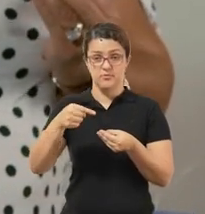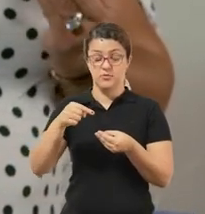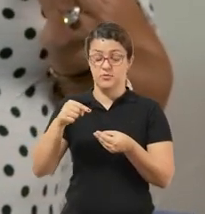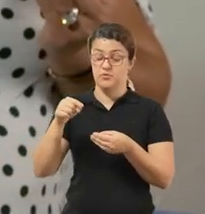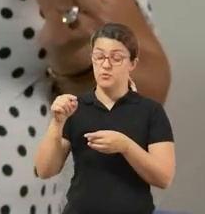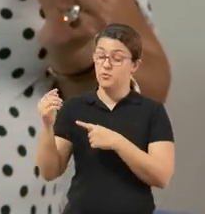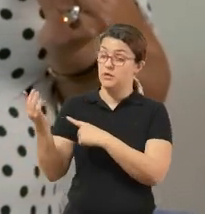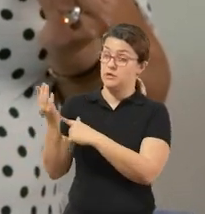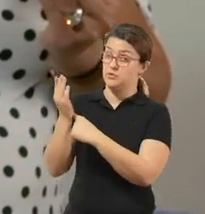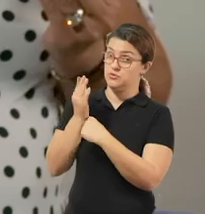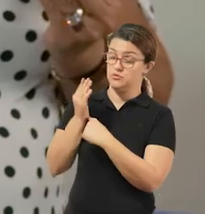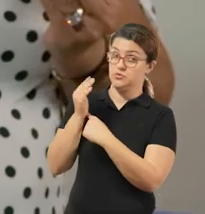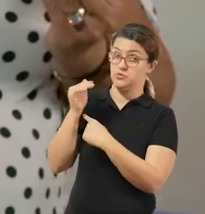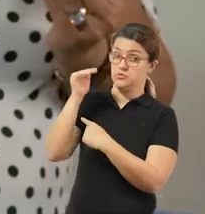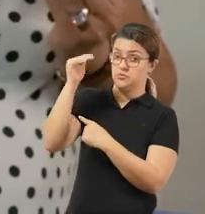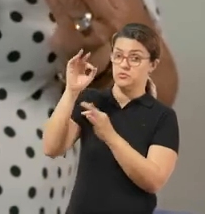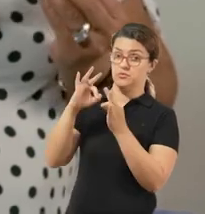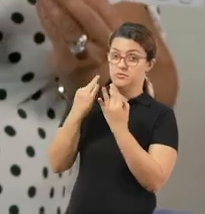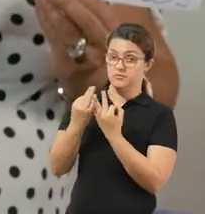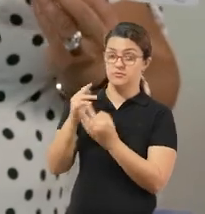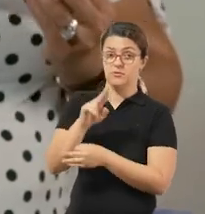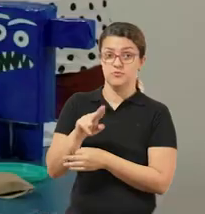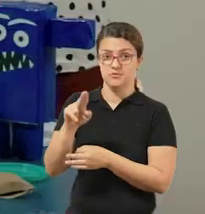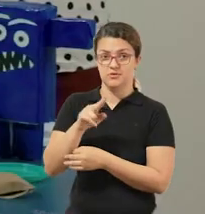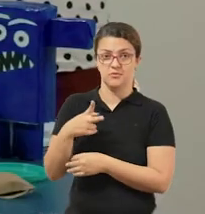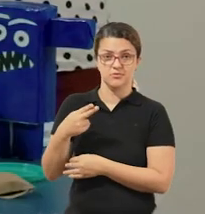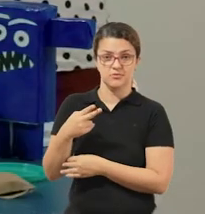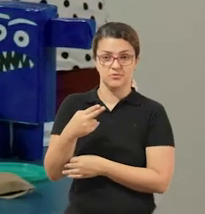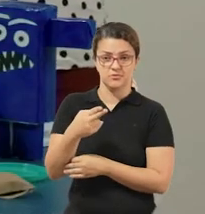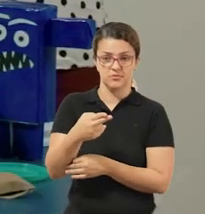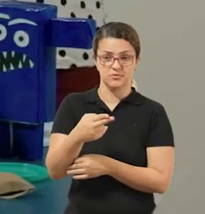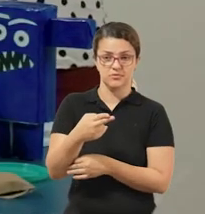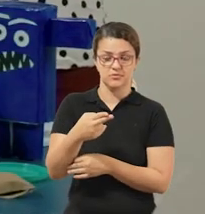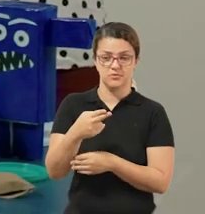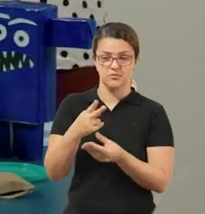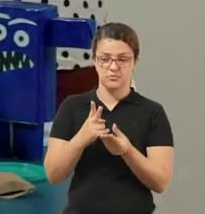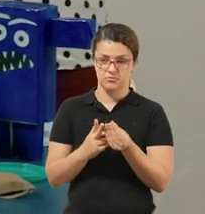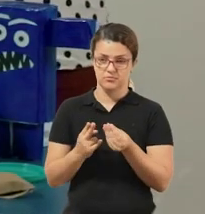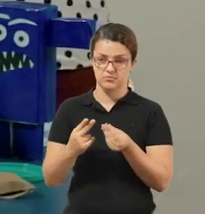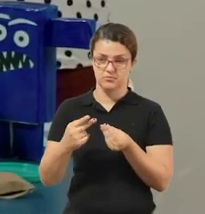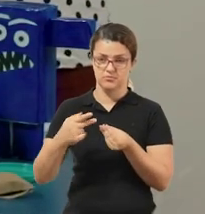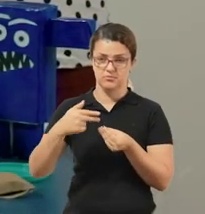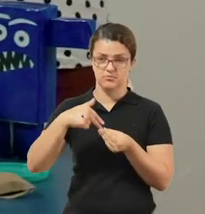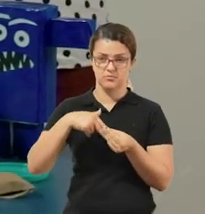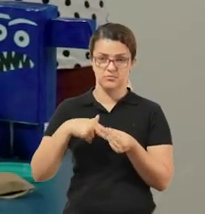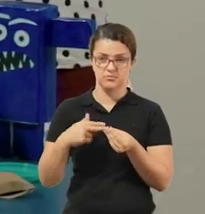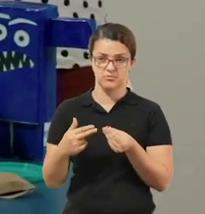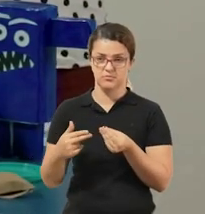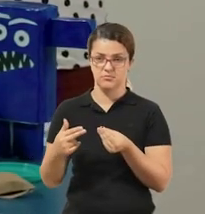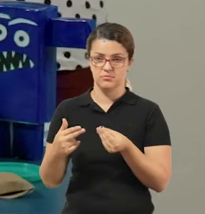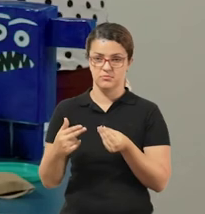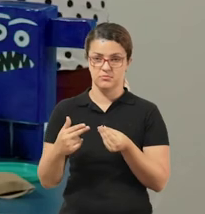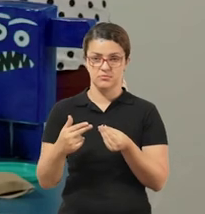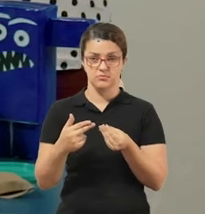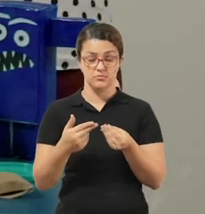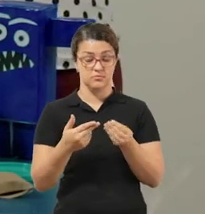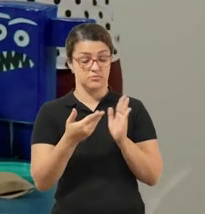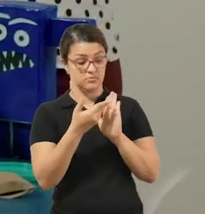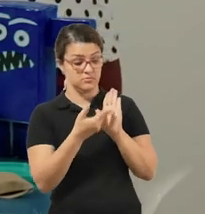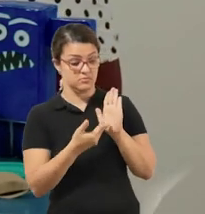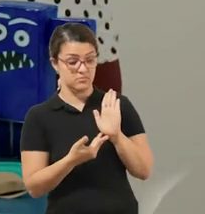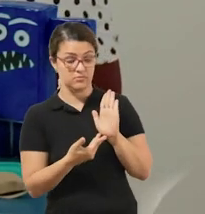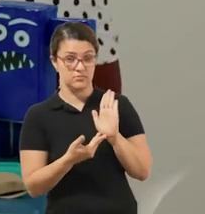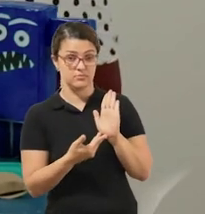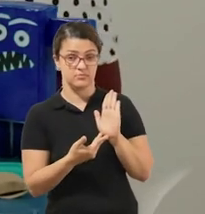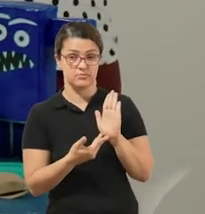com a ajuda de um adulto, vocês precisarão de uma tesoura sem ponta para poder recortar. Ficando